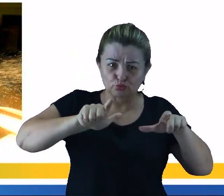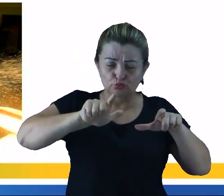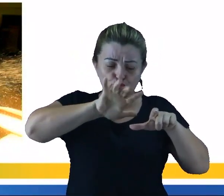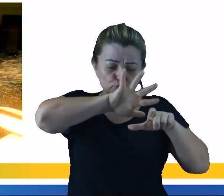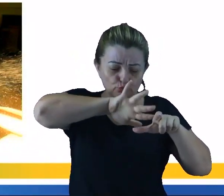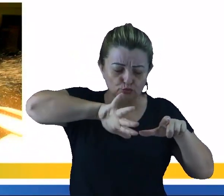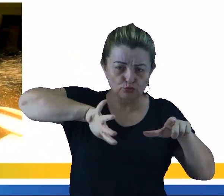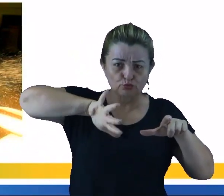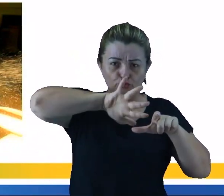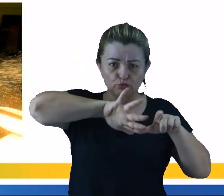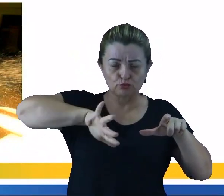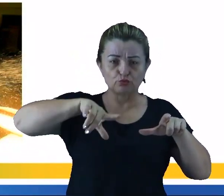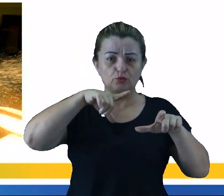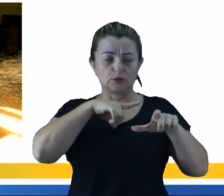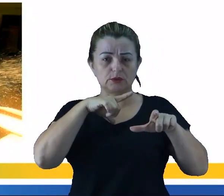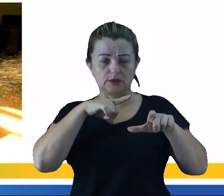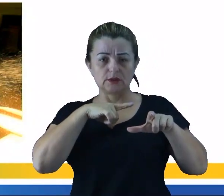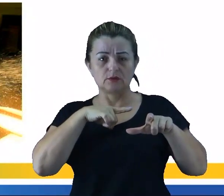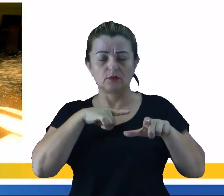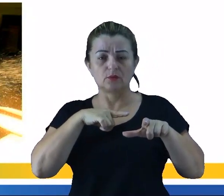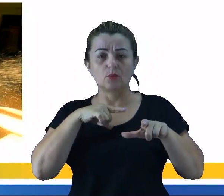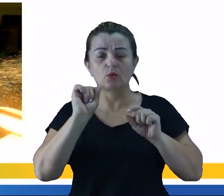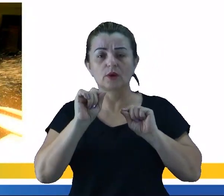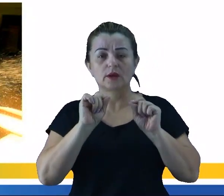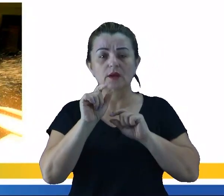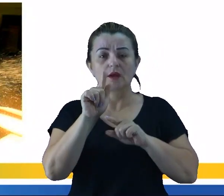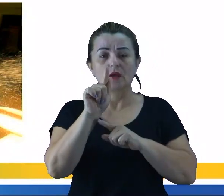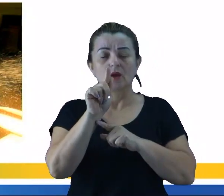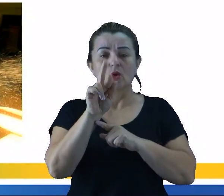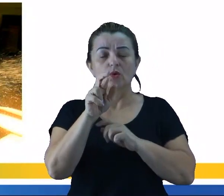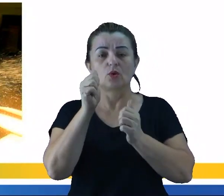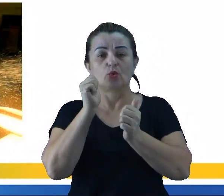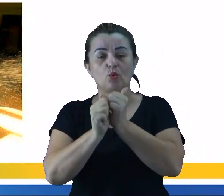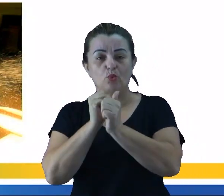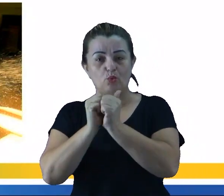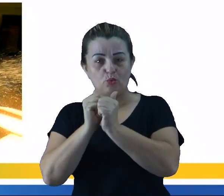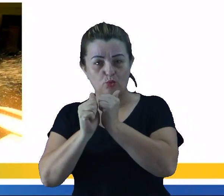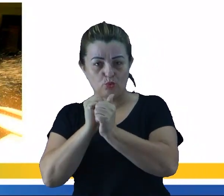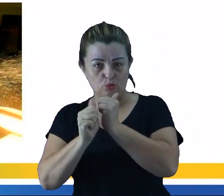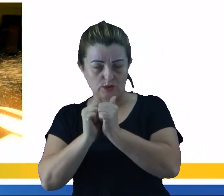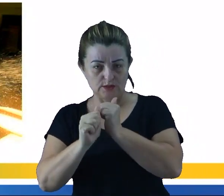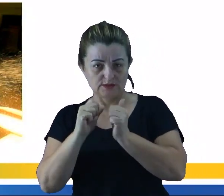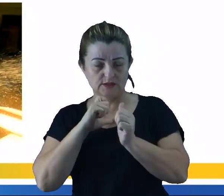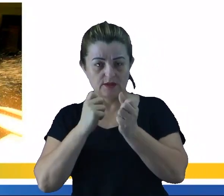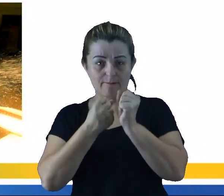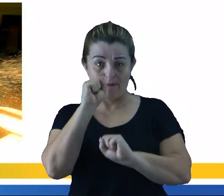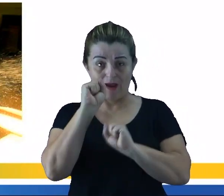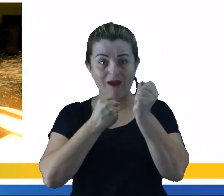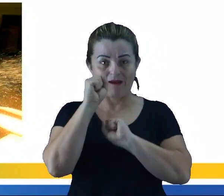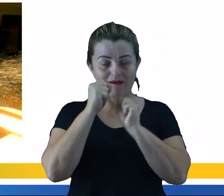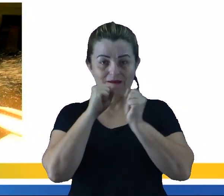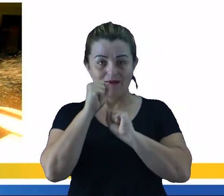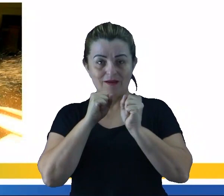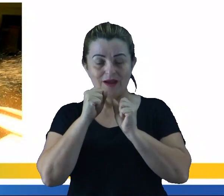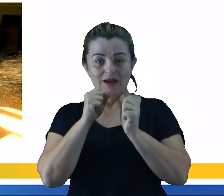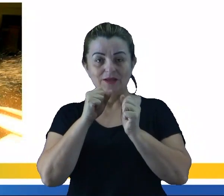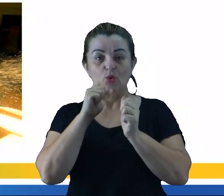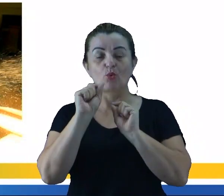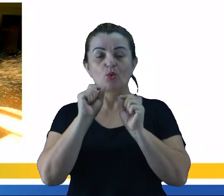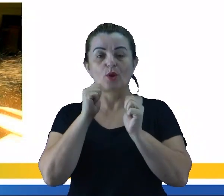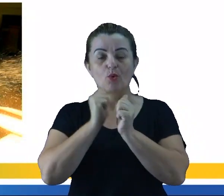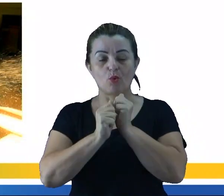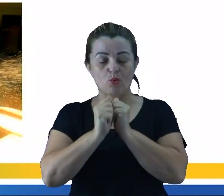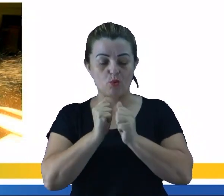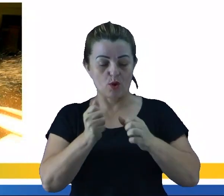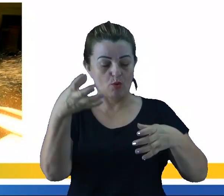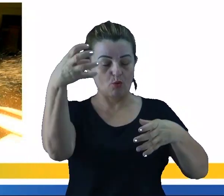a casca do grão de arroz. Então a gente tem essa máquina de beneficiamento, a gente coloca ali o arroz, né? Que vai